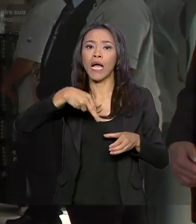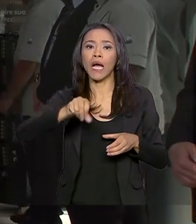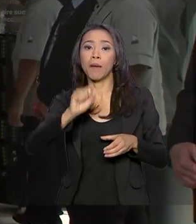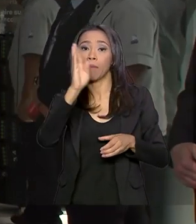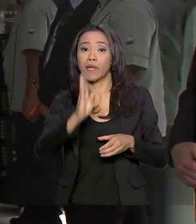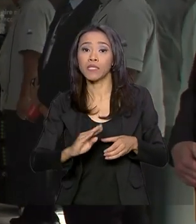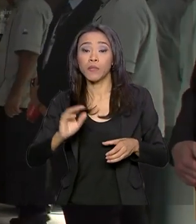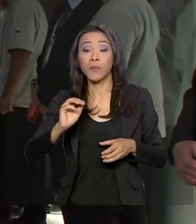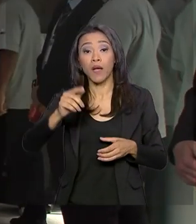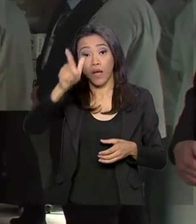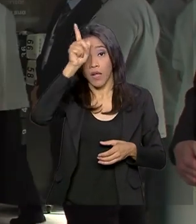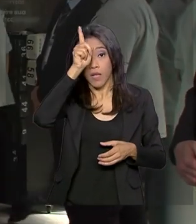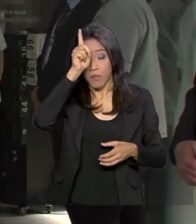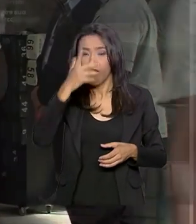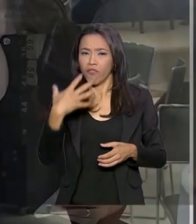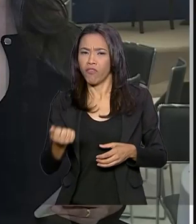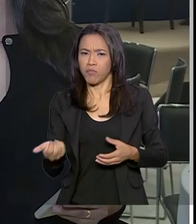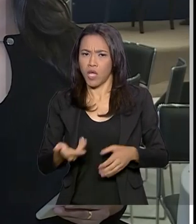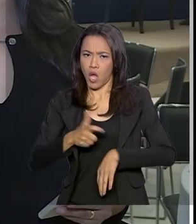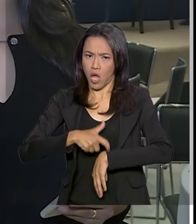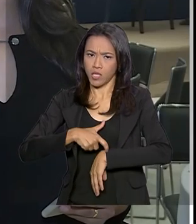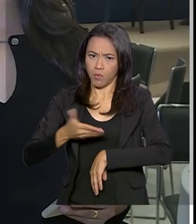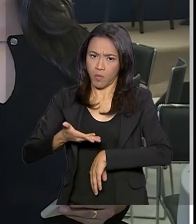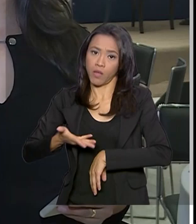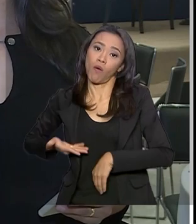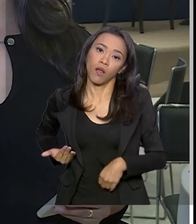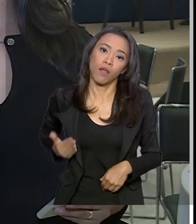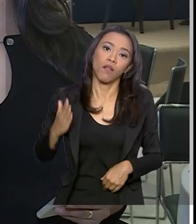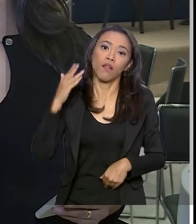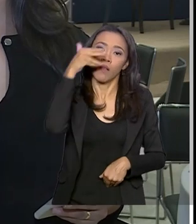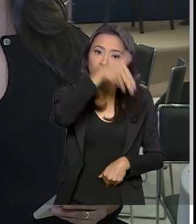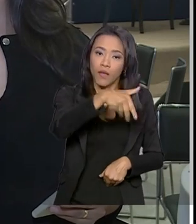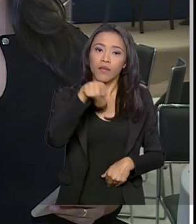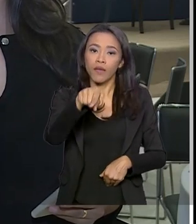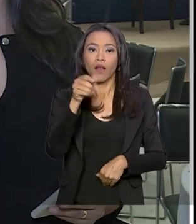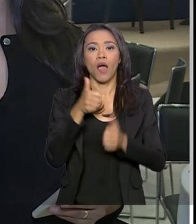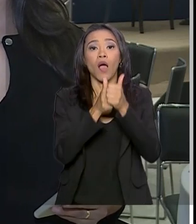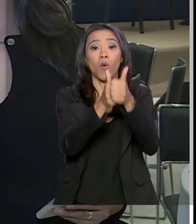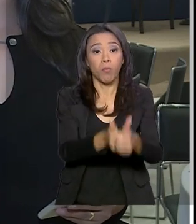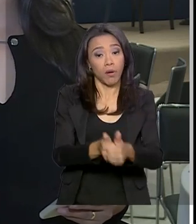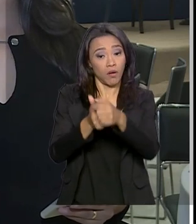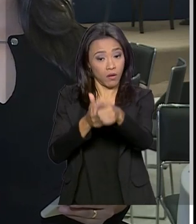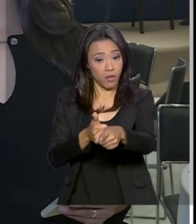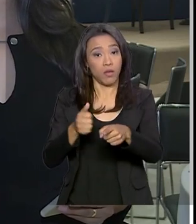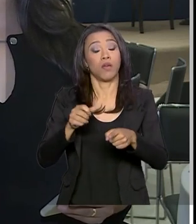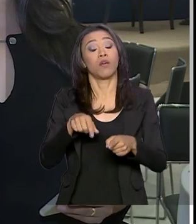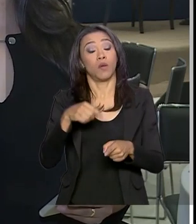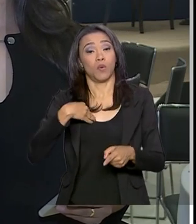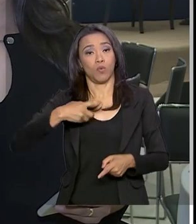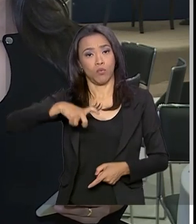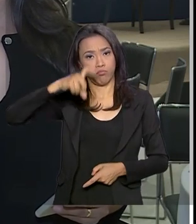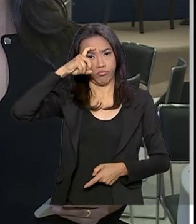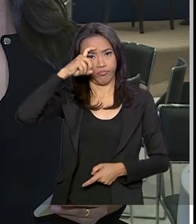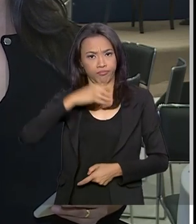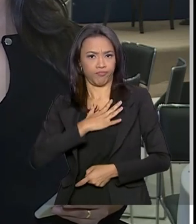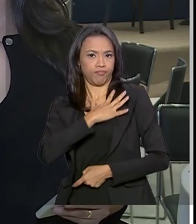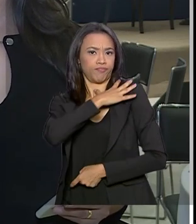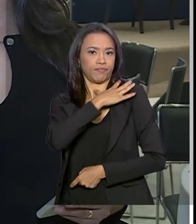nós vamos, nesse momento, conversar com a repórter Márcia Fernandes, que acompanha o general Mourão nesta viagem. Márcia.